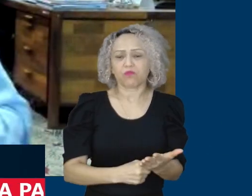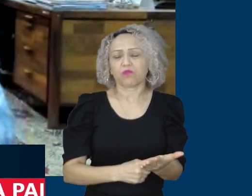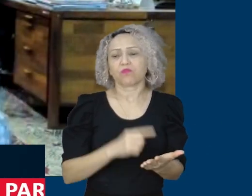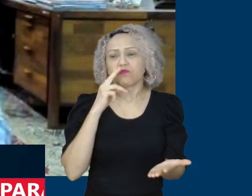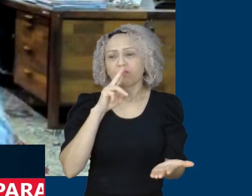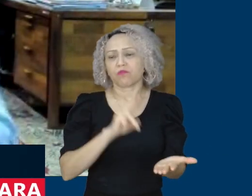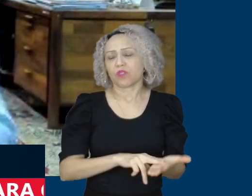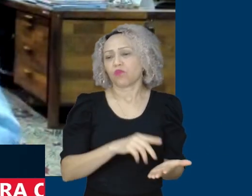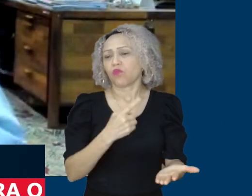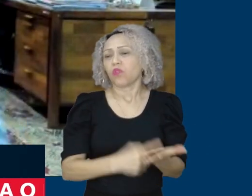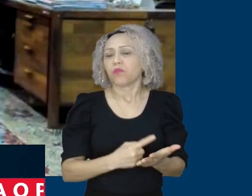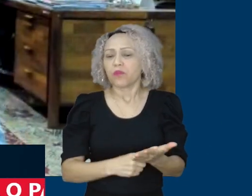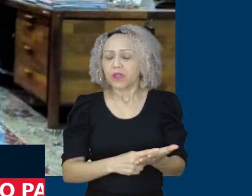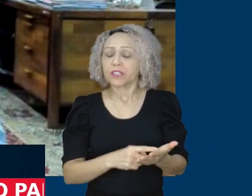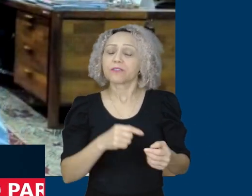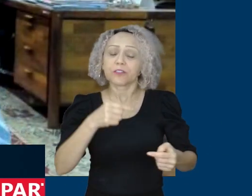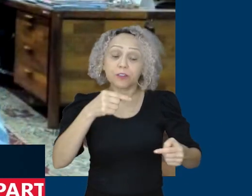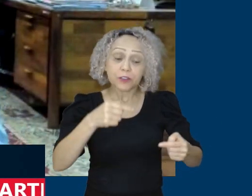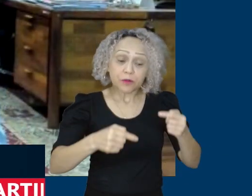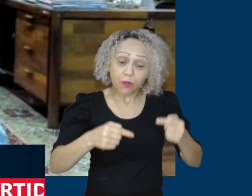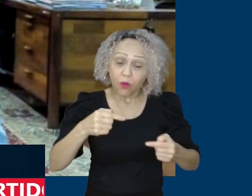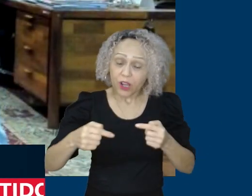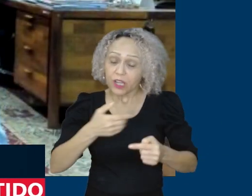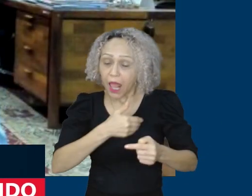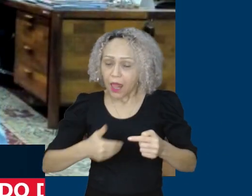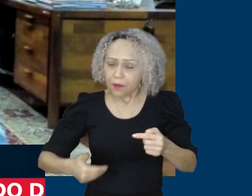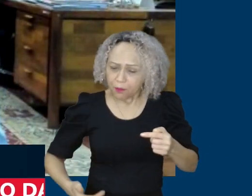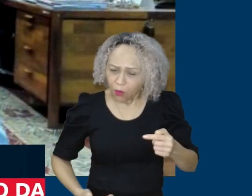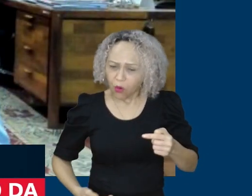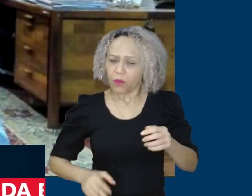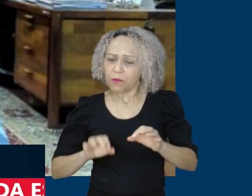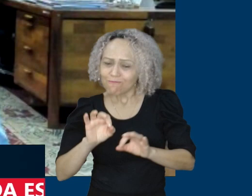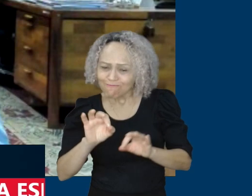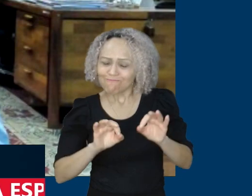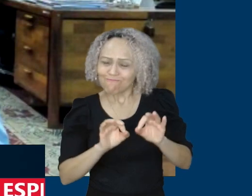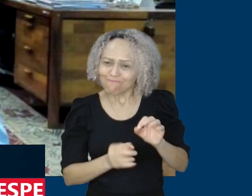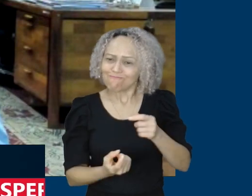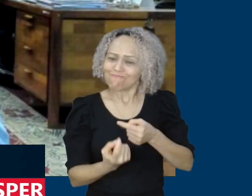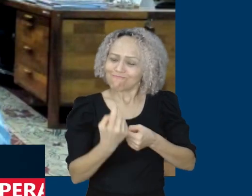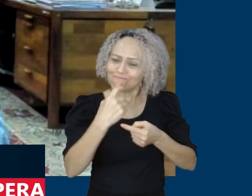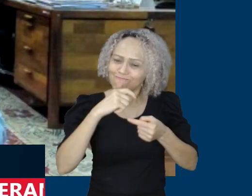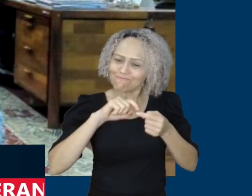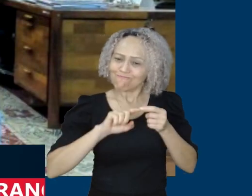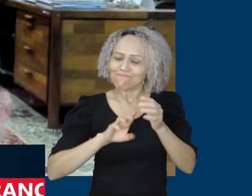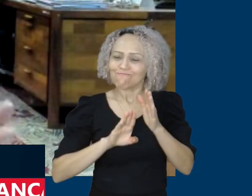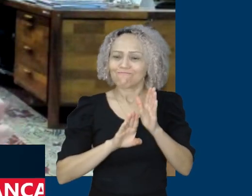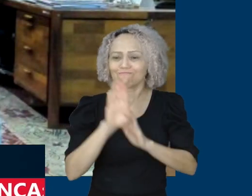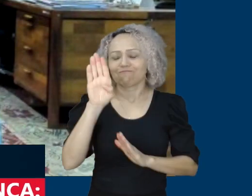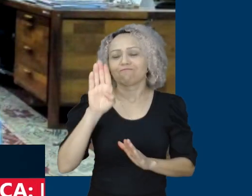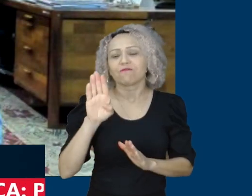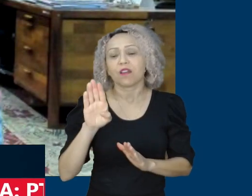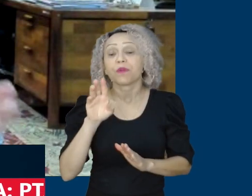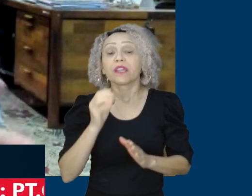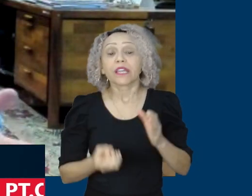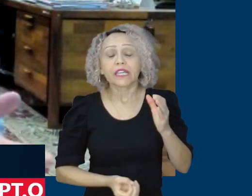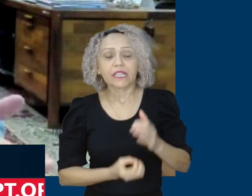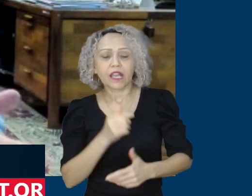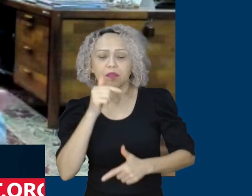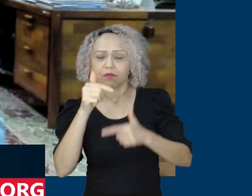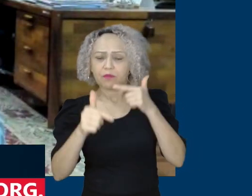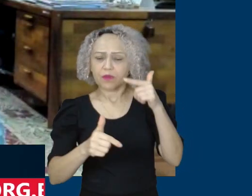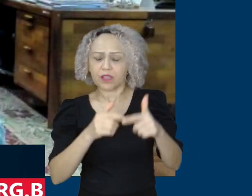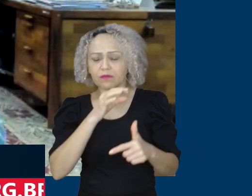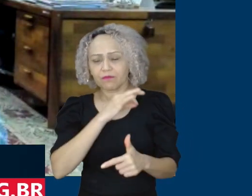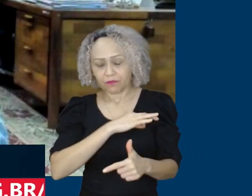públicas, reconstruindo as políticas públicas para melhorar a distribuição de renda, gerar emprego de qualidade. E, nesse sentido, quem